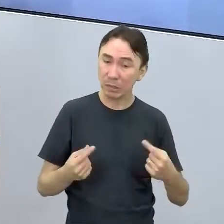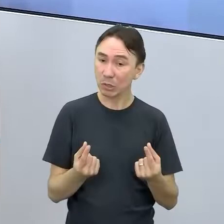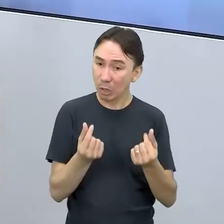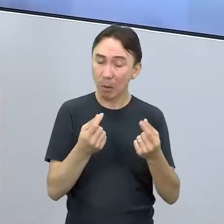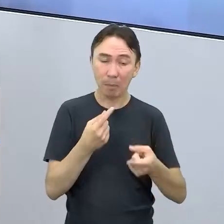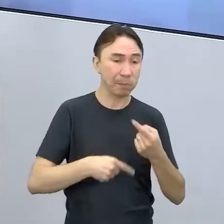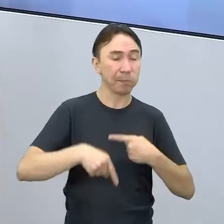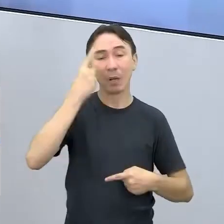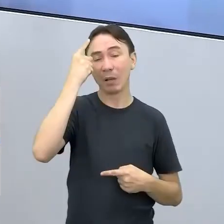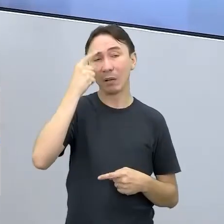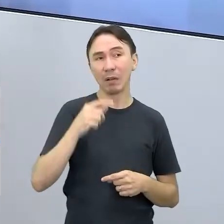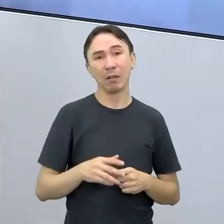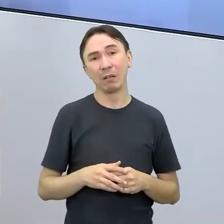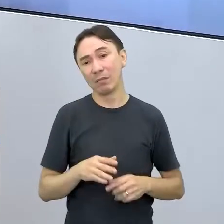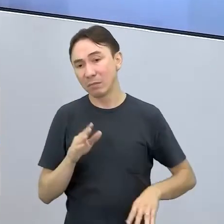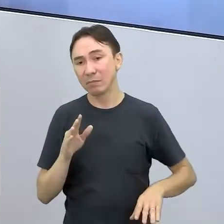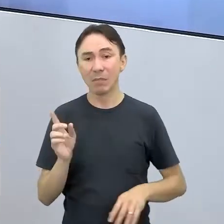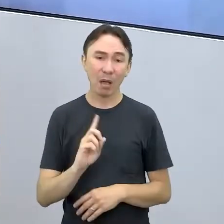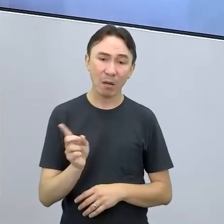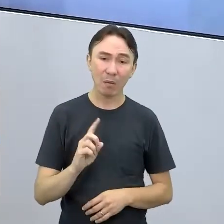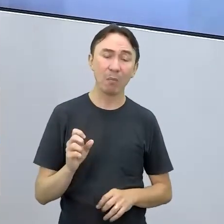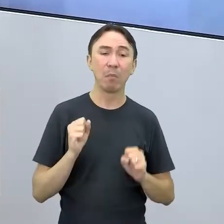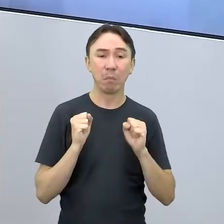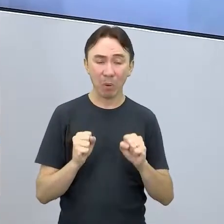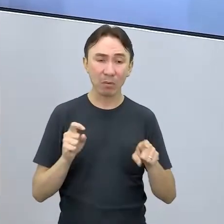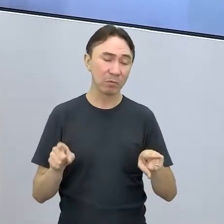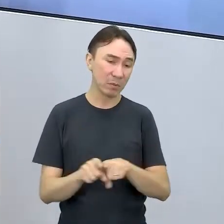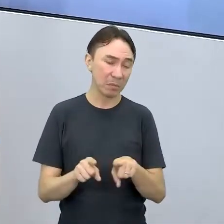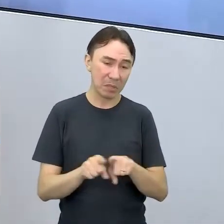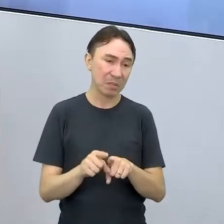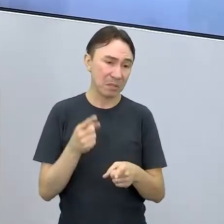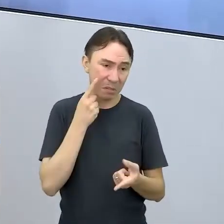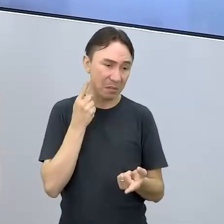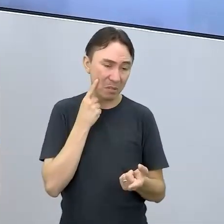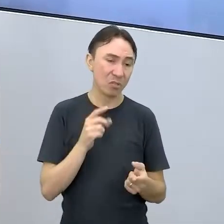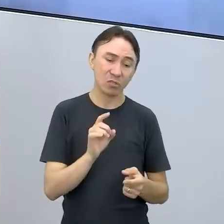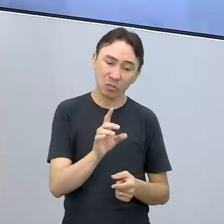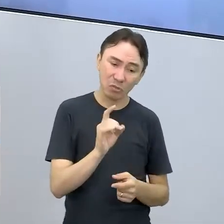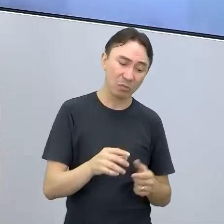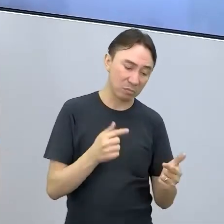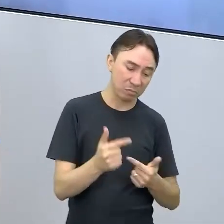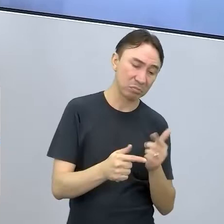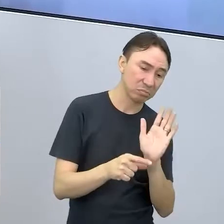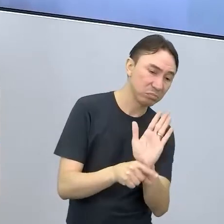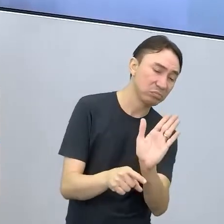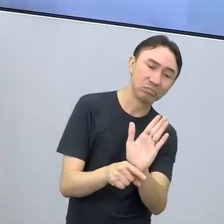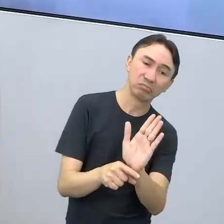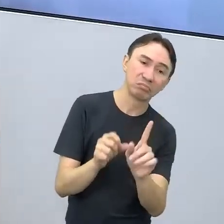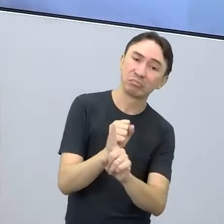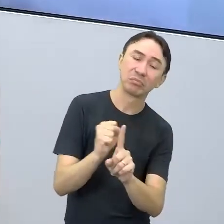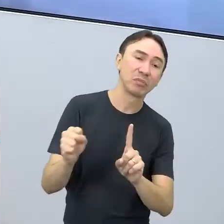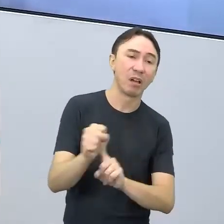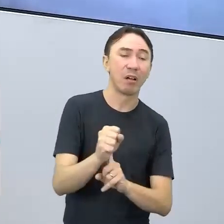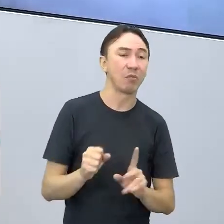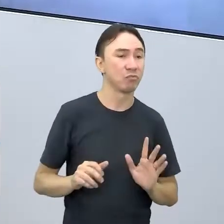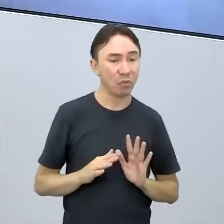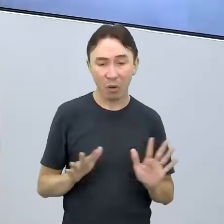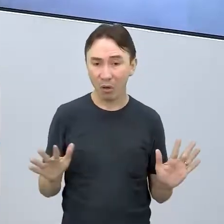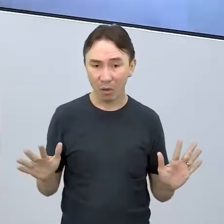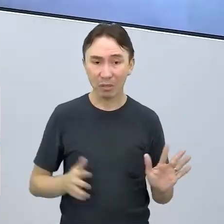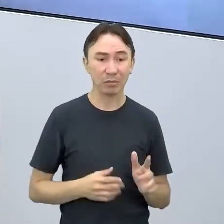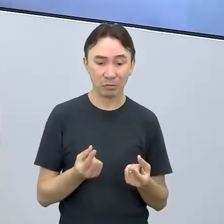serviço social e pode ser também um empreendimento social também, que não vai gerar lucro para você, tá? Então a gente vai